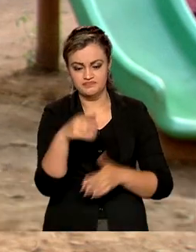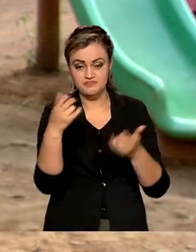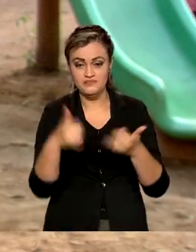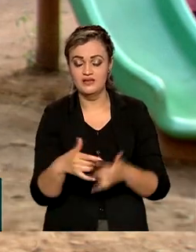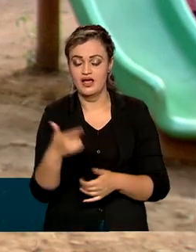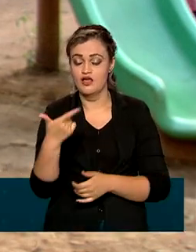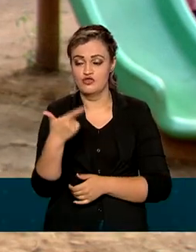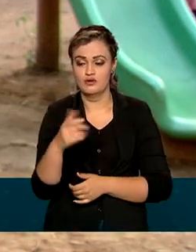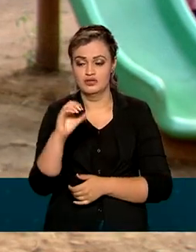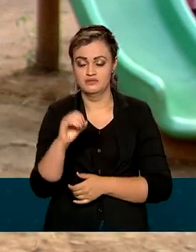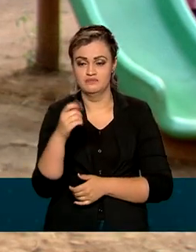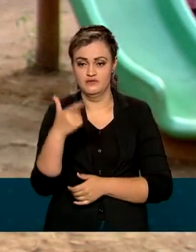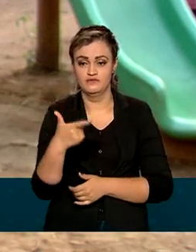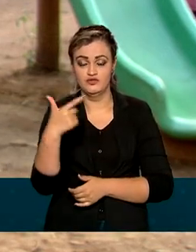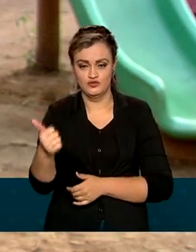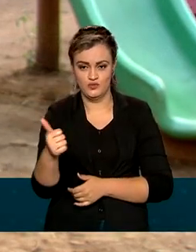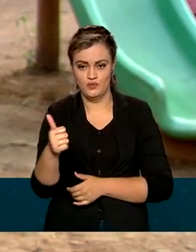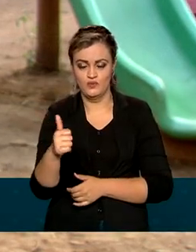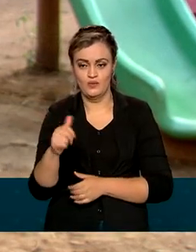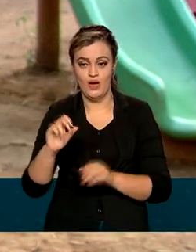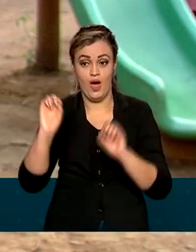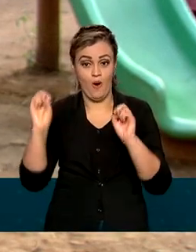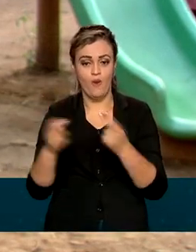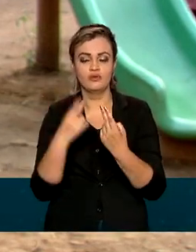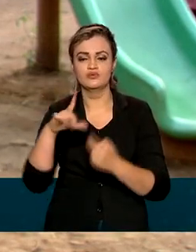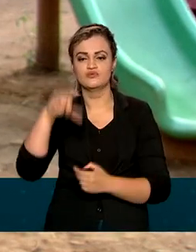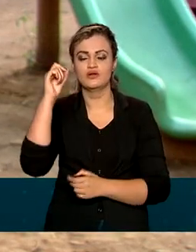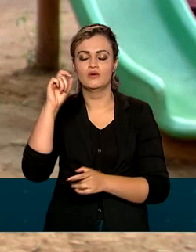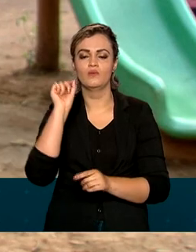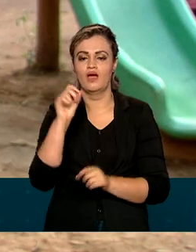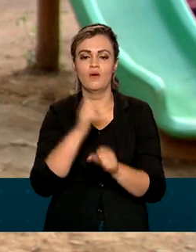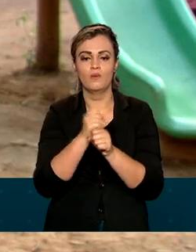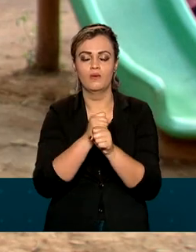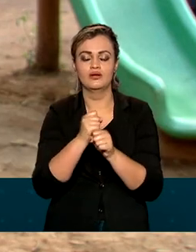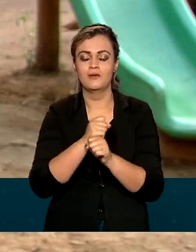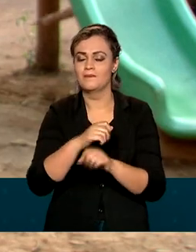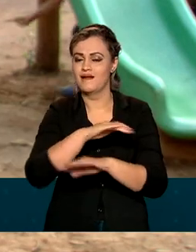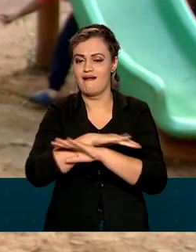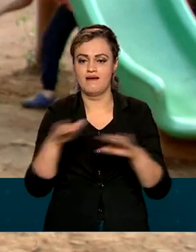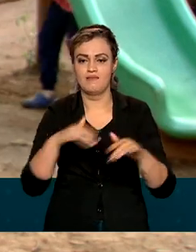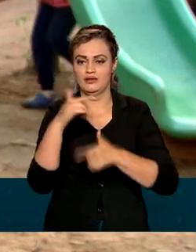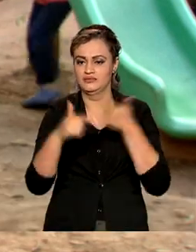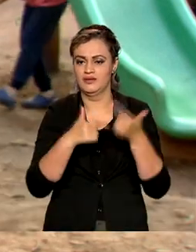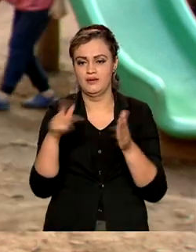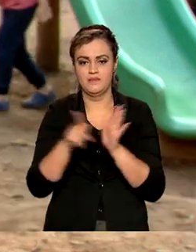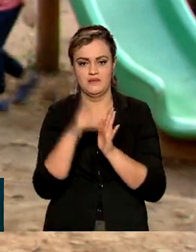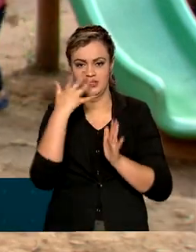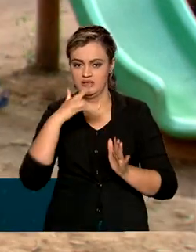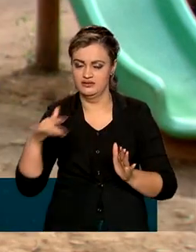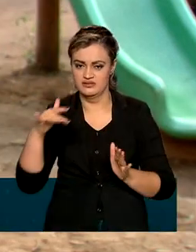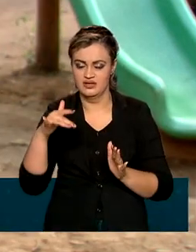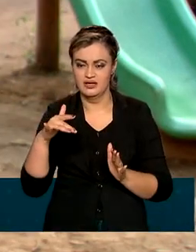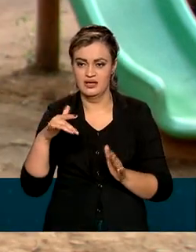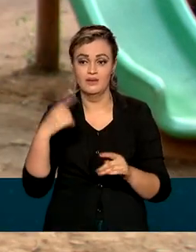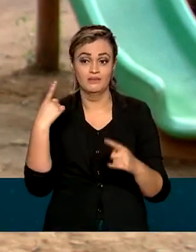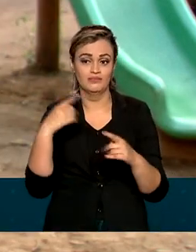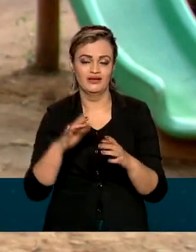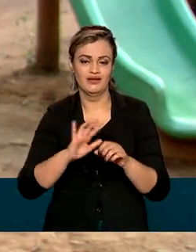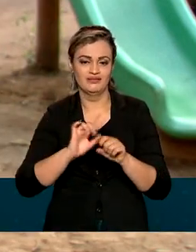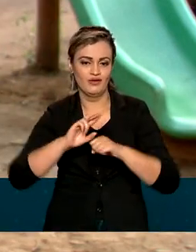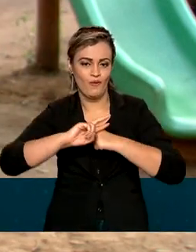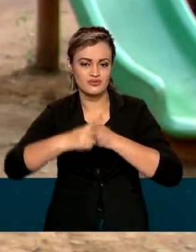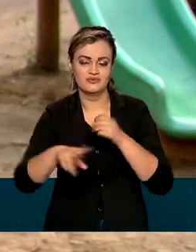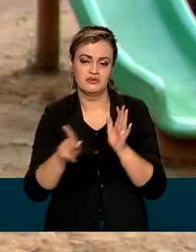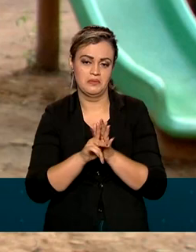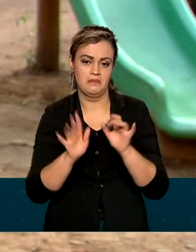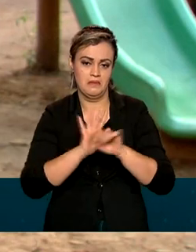escolhido pela ONU como o ano internacional para a eliminação do trabalho infantil. E a data vem marcada pelos efeitos da pandemia. Um